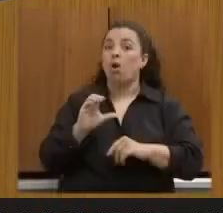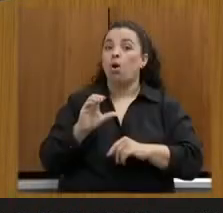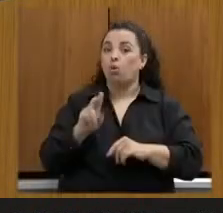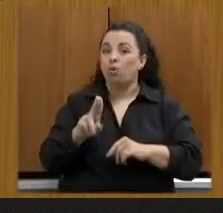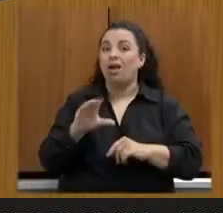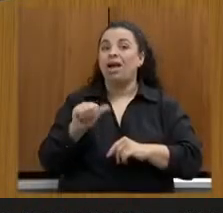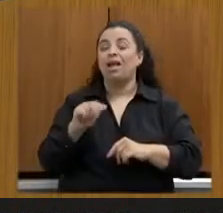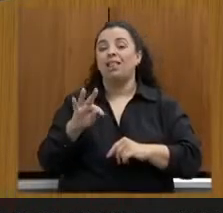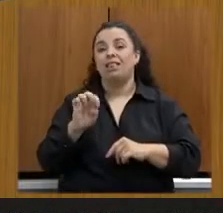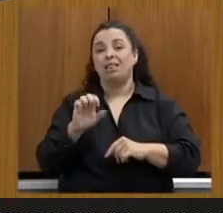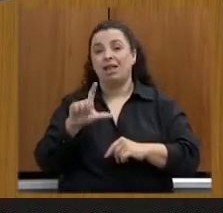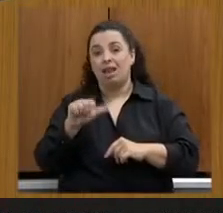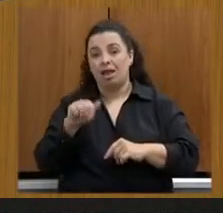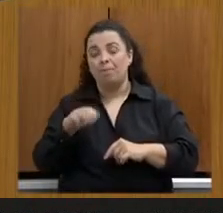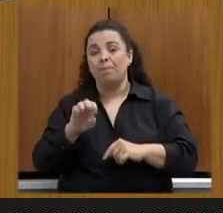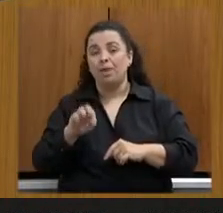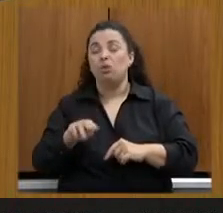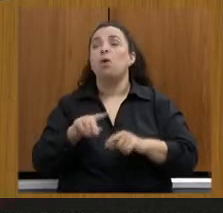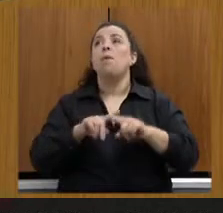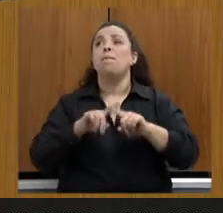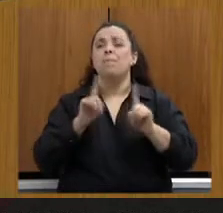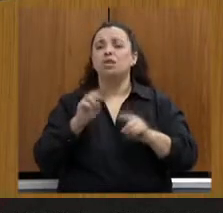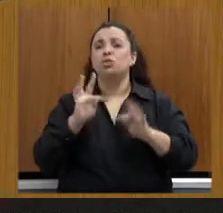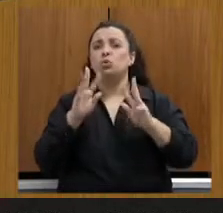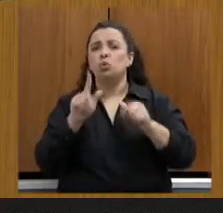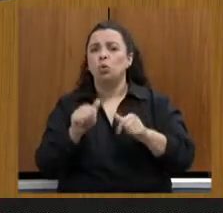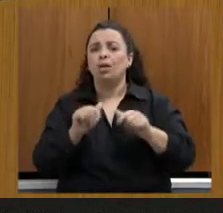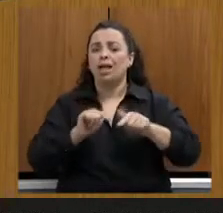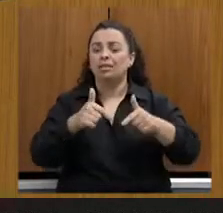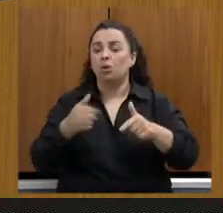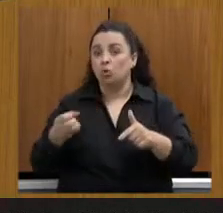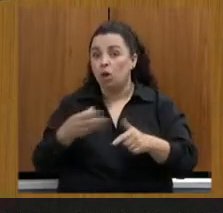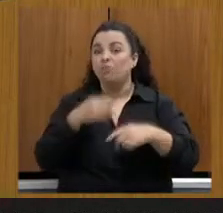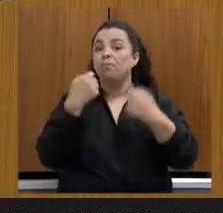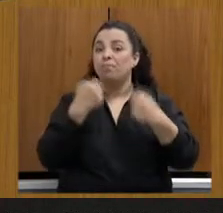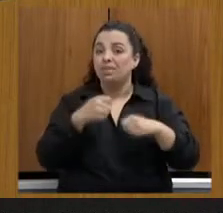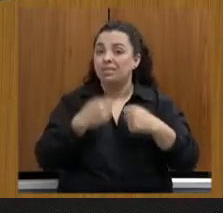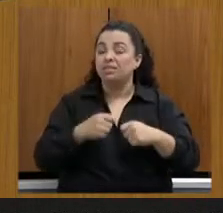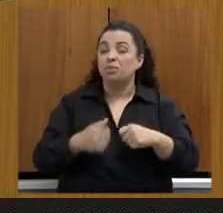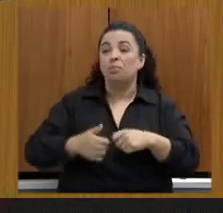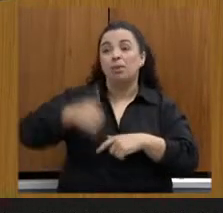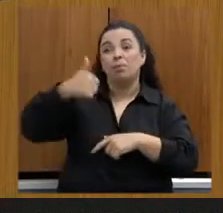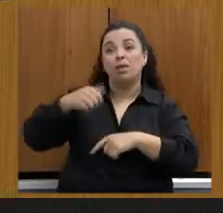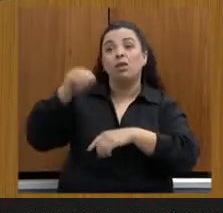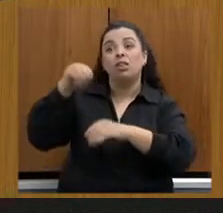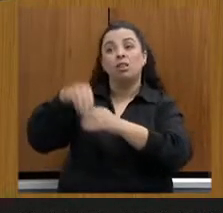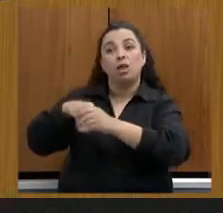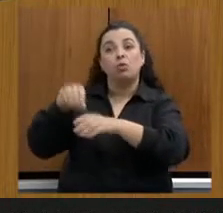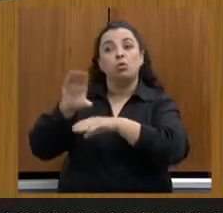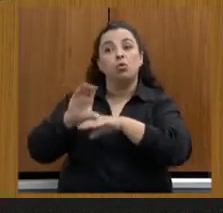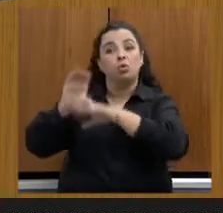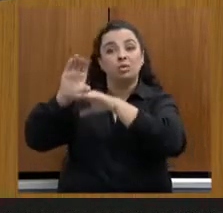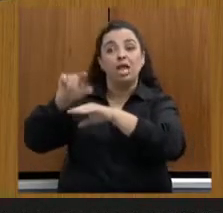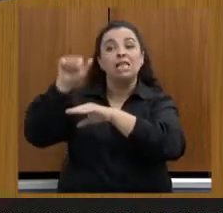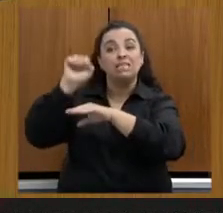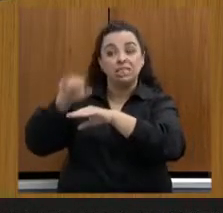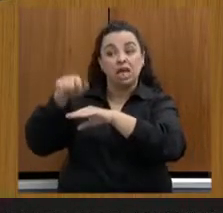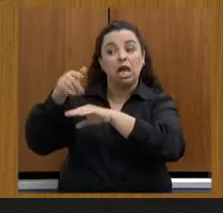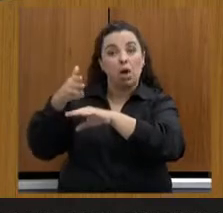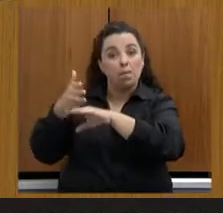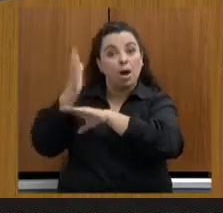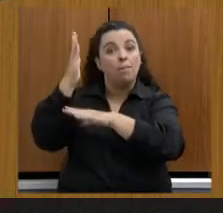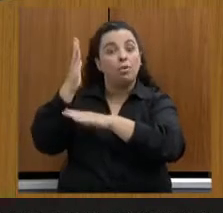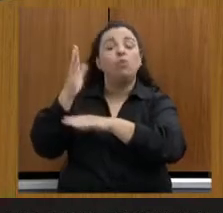qualquer intervenção nova terá que passar pelo conselho. Se o conselho aprovar, ok. Eu